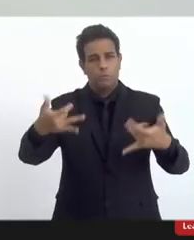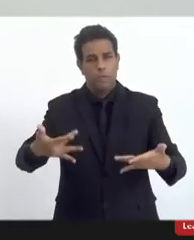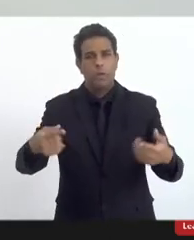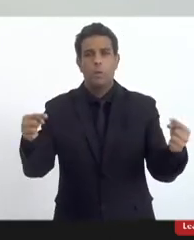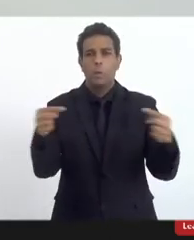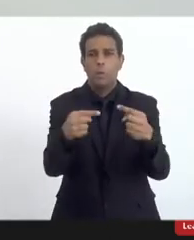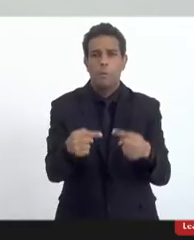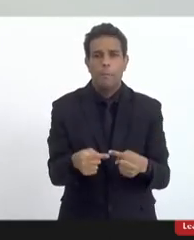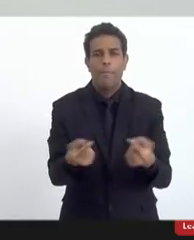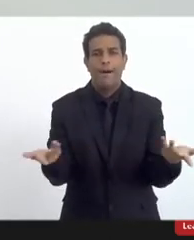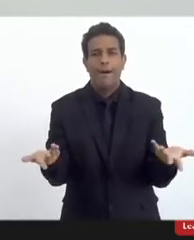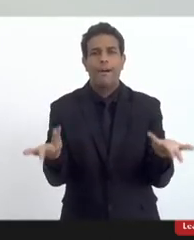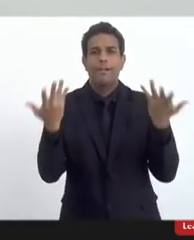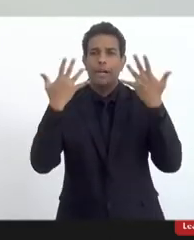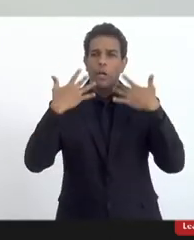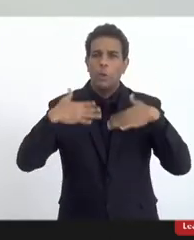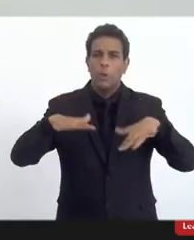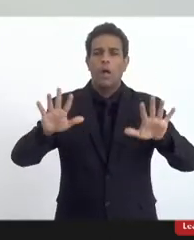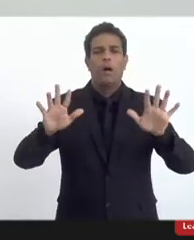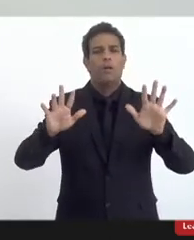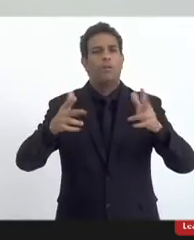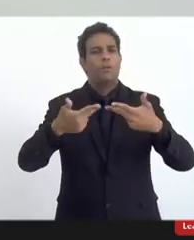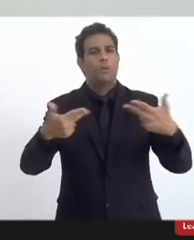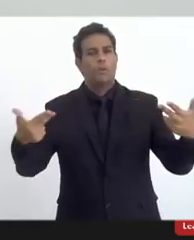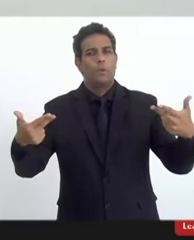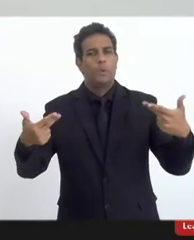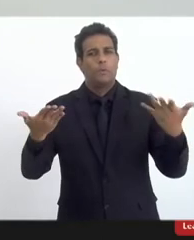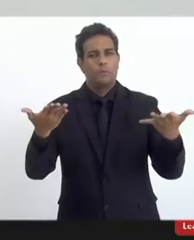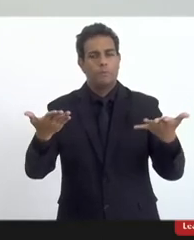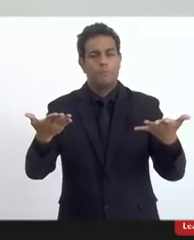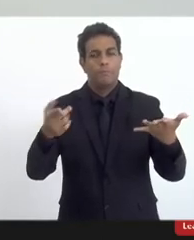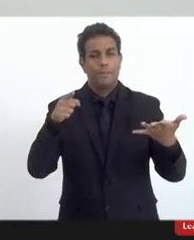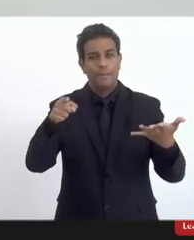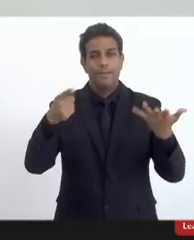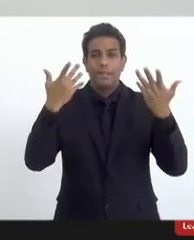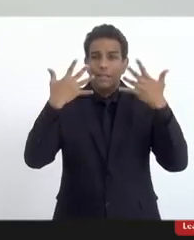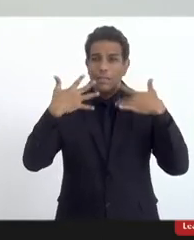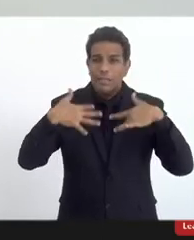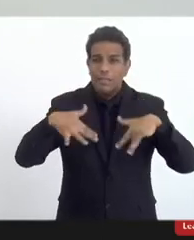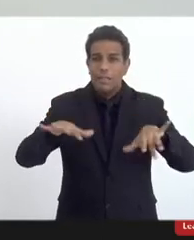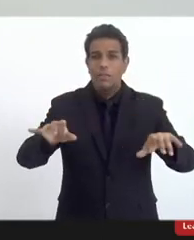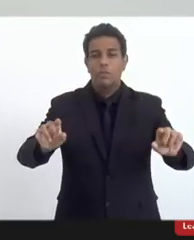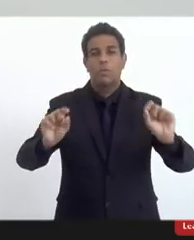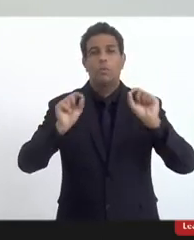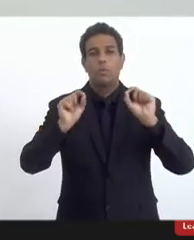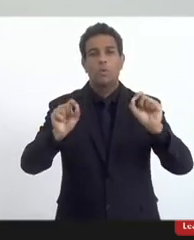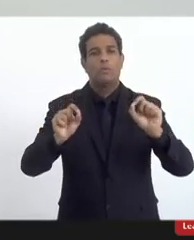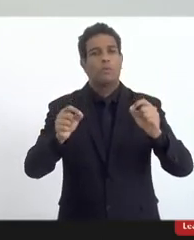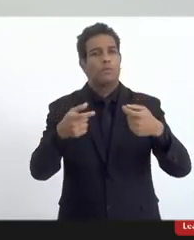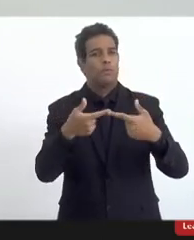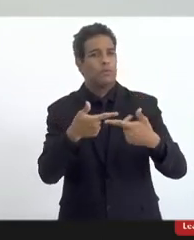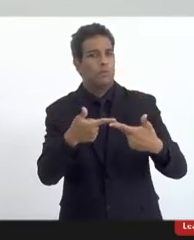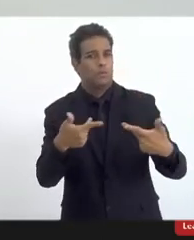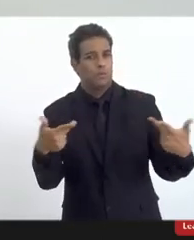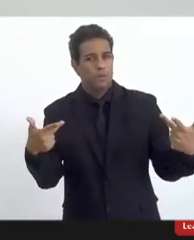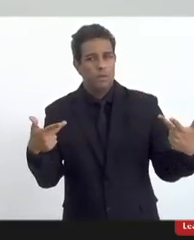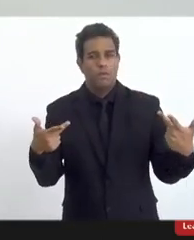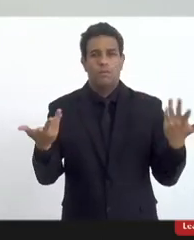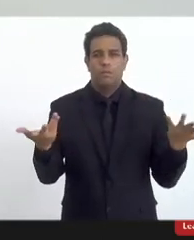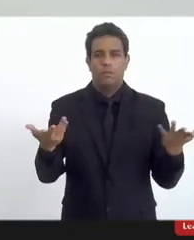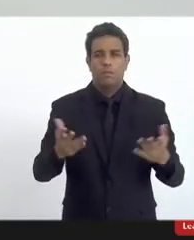é essa questão da naturalização. Doutor Edio, essa naturalização com a questão...